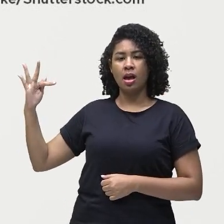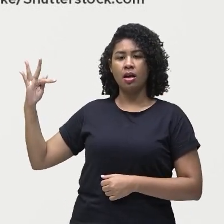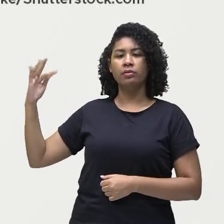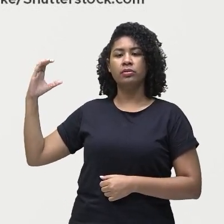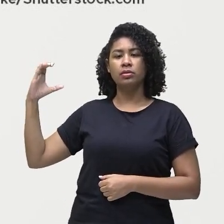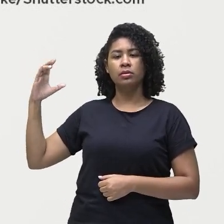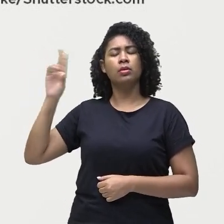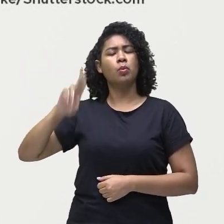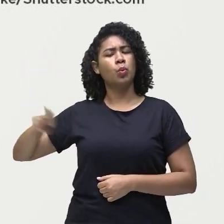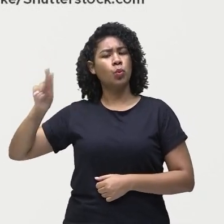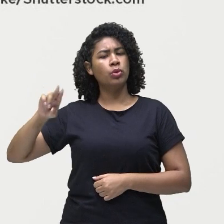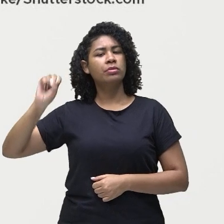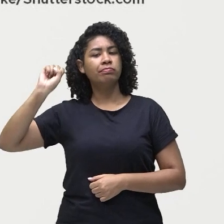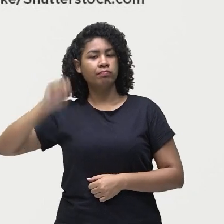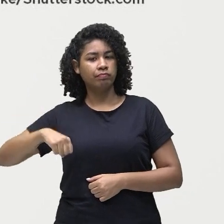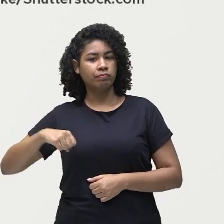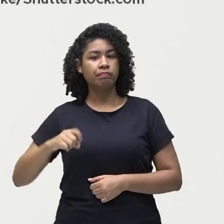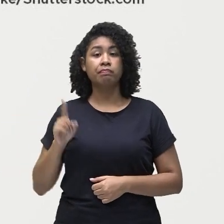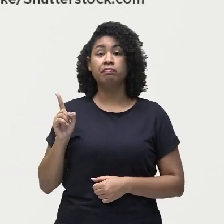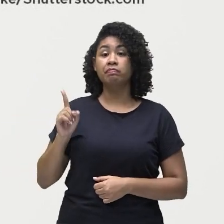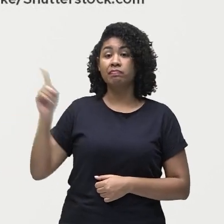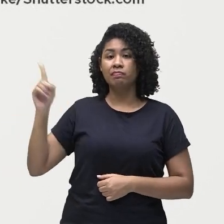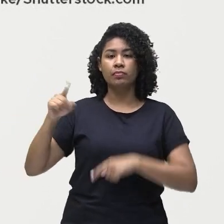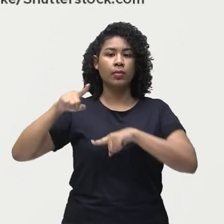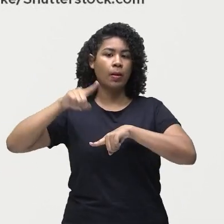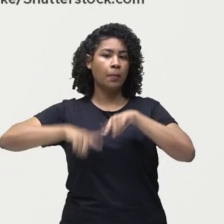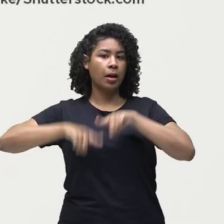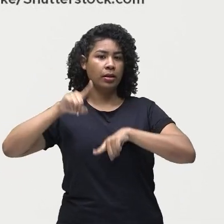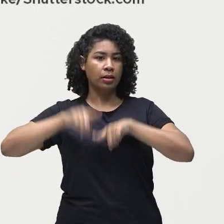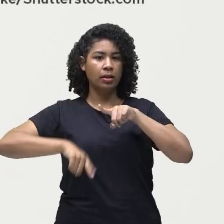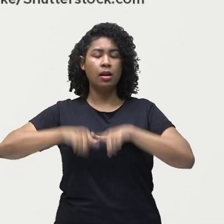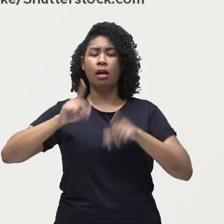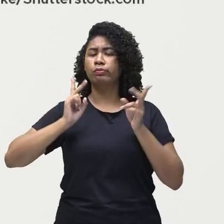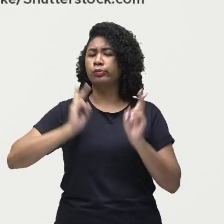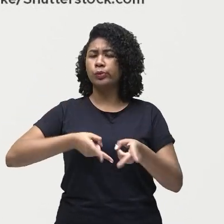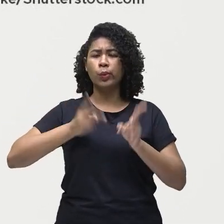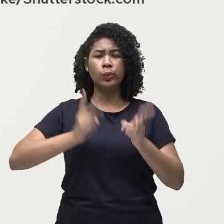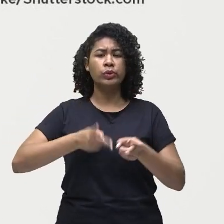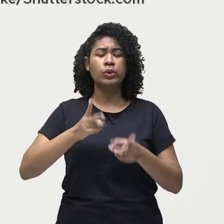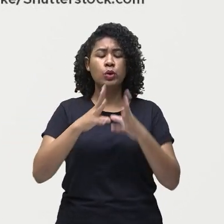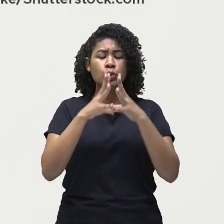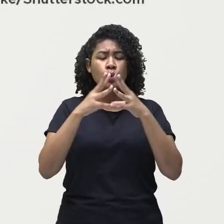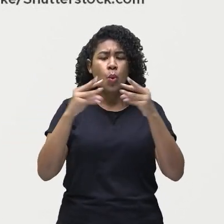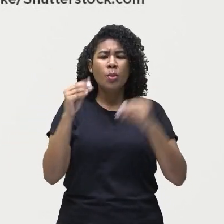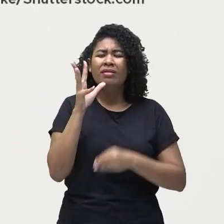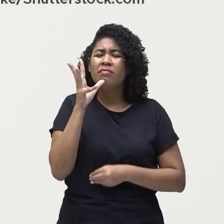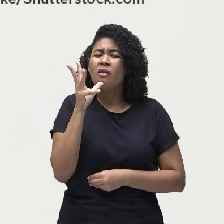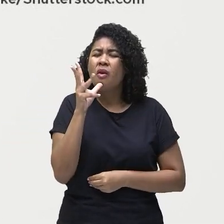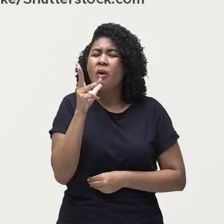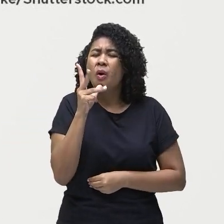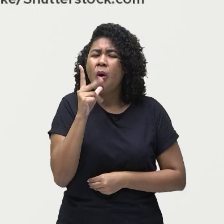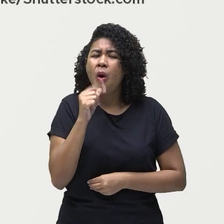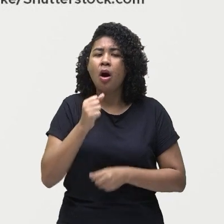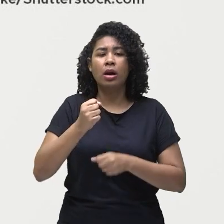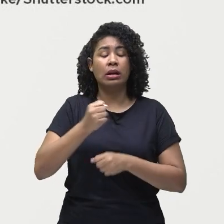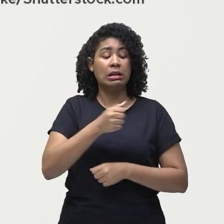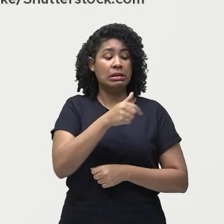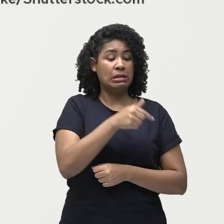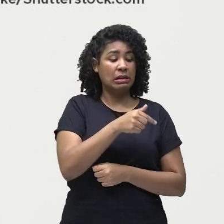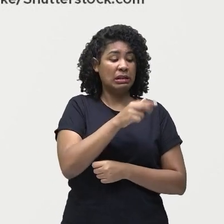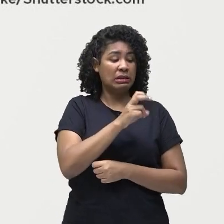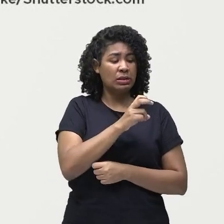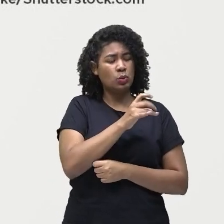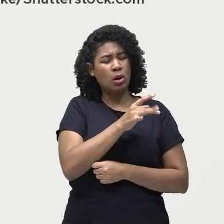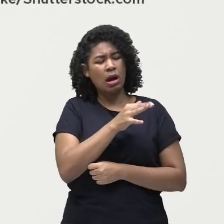material. Ele é também um material que permanece na atmosfera entre 75 e